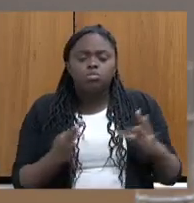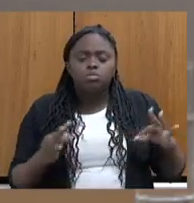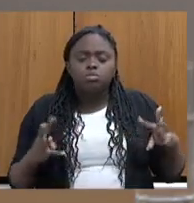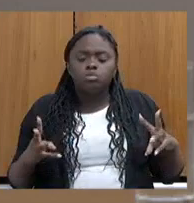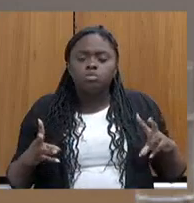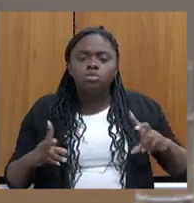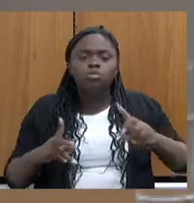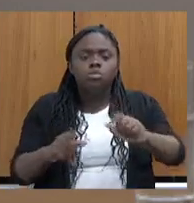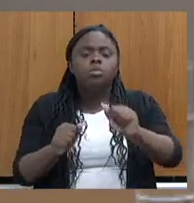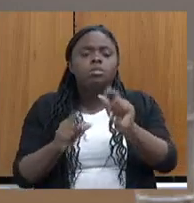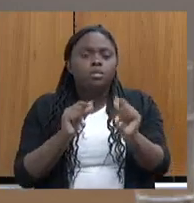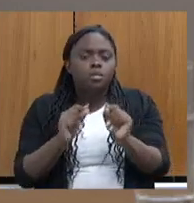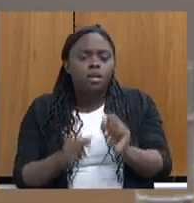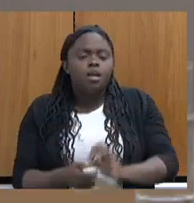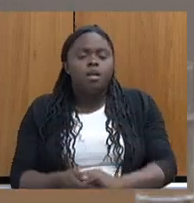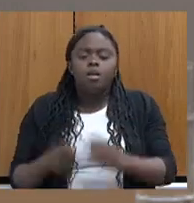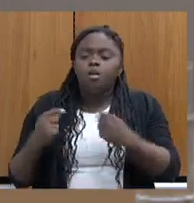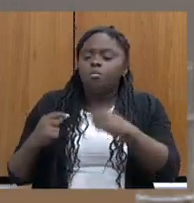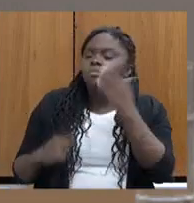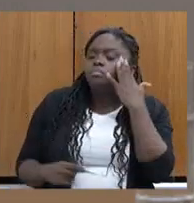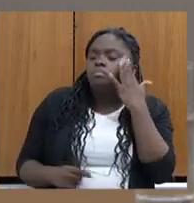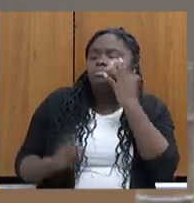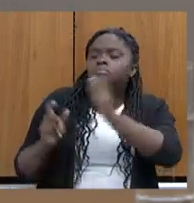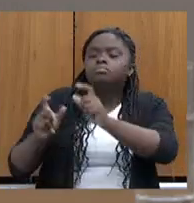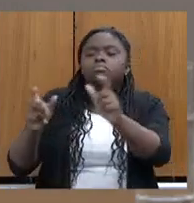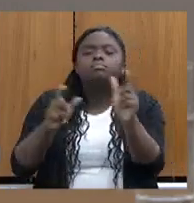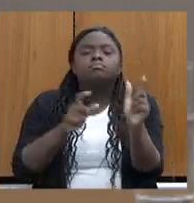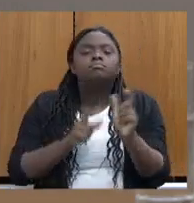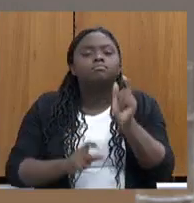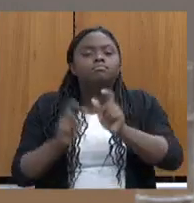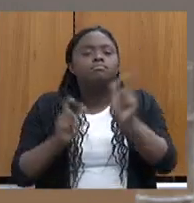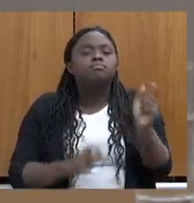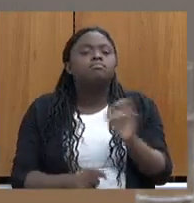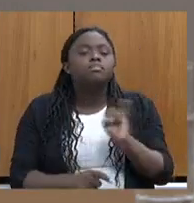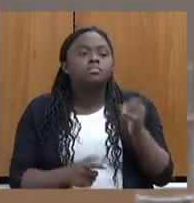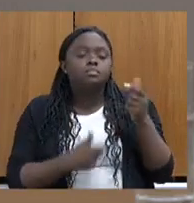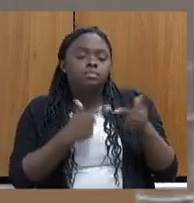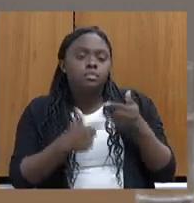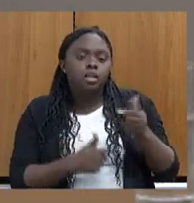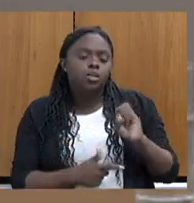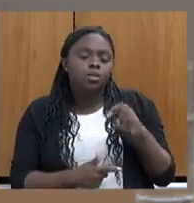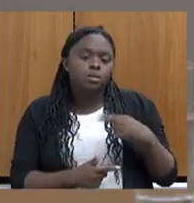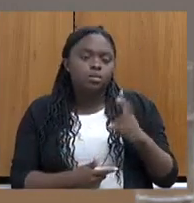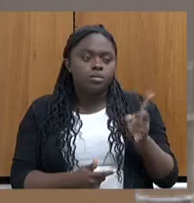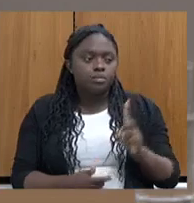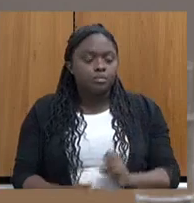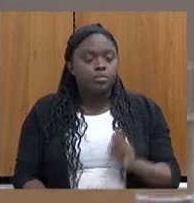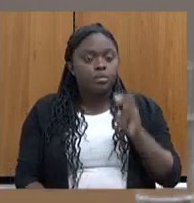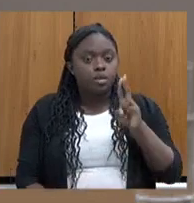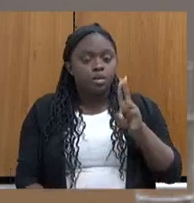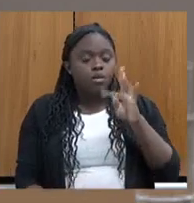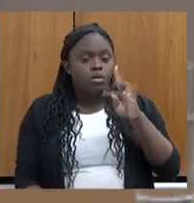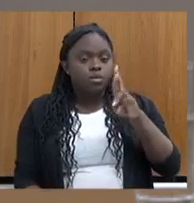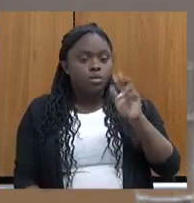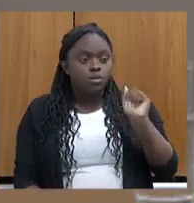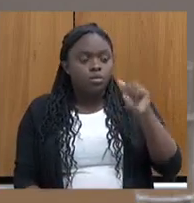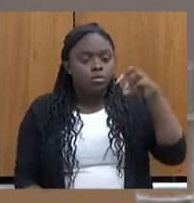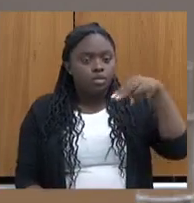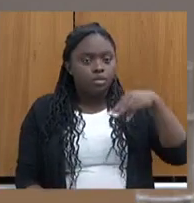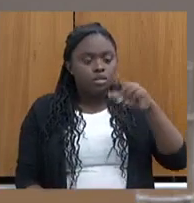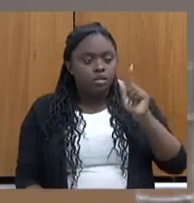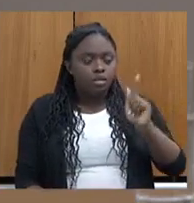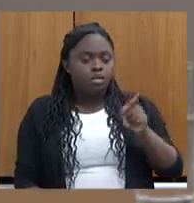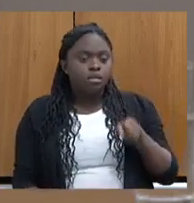presta, o seguinte, eu preciso saber onde foram essas pessoas, se elas estão empregadas ou não. A Ultramig, agora, que é o nosso grande parceiro e é do Estado,